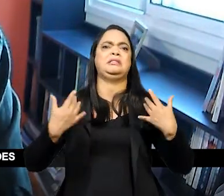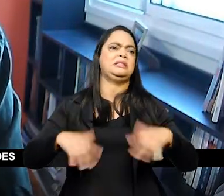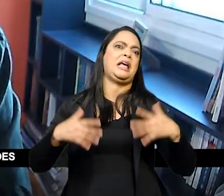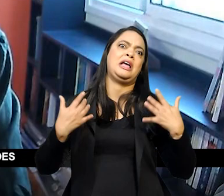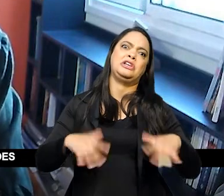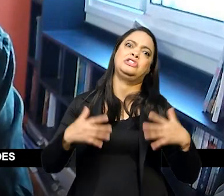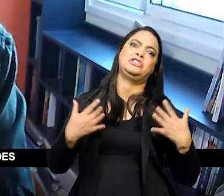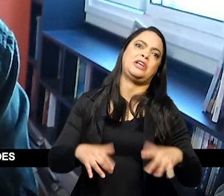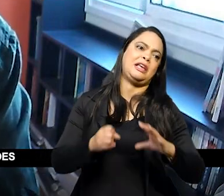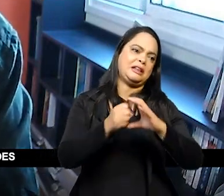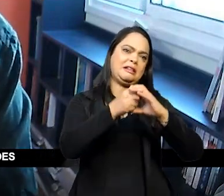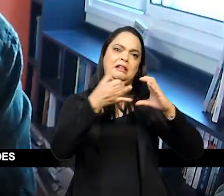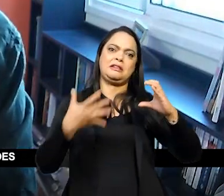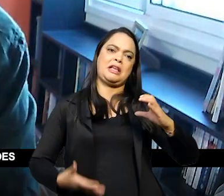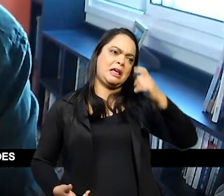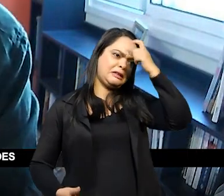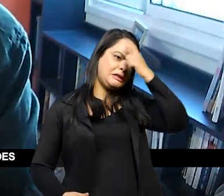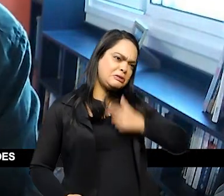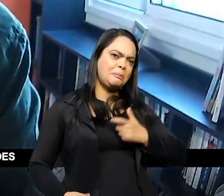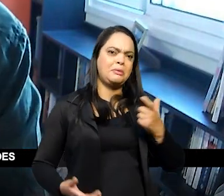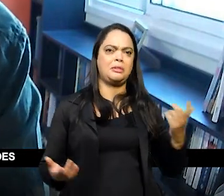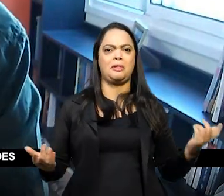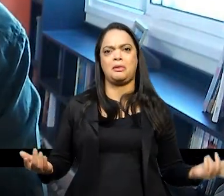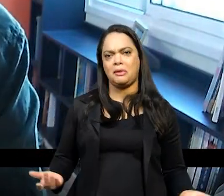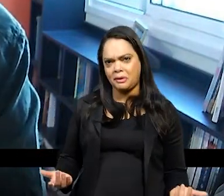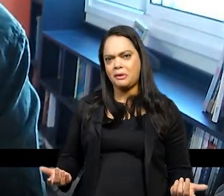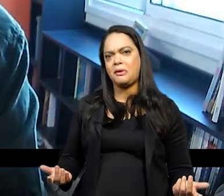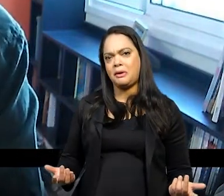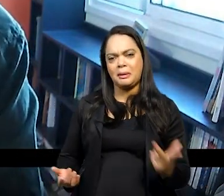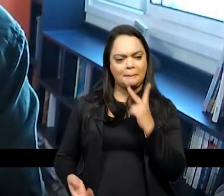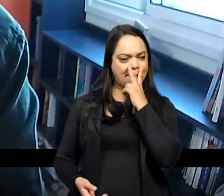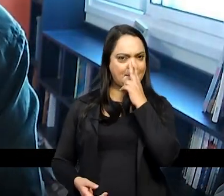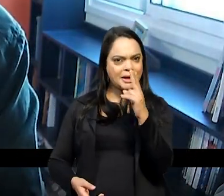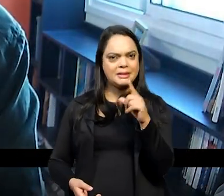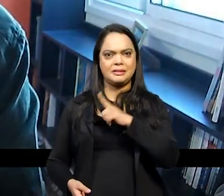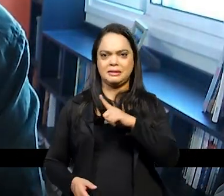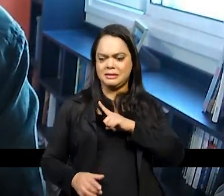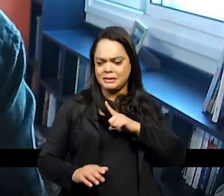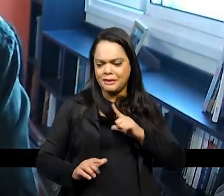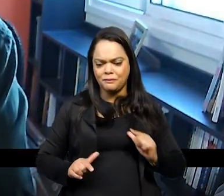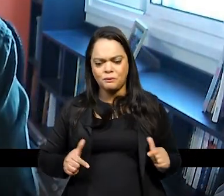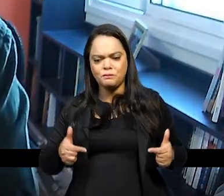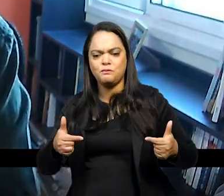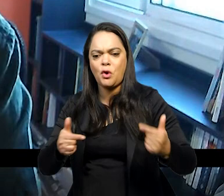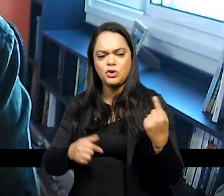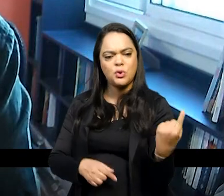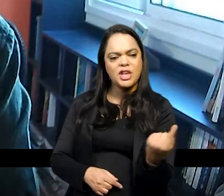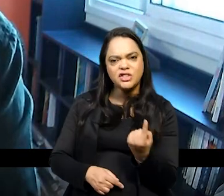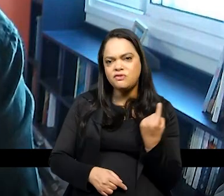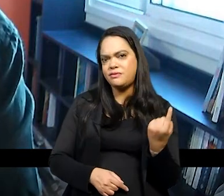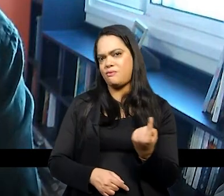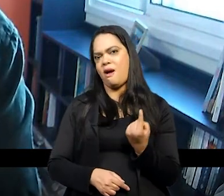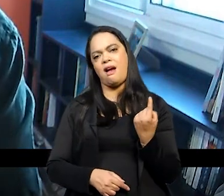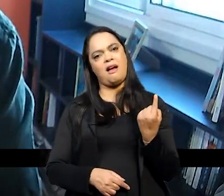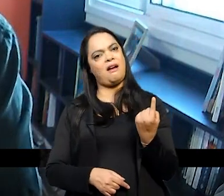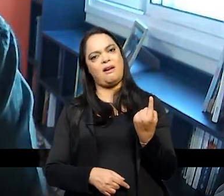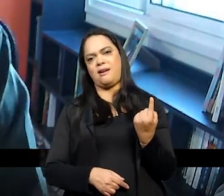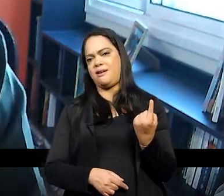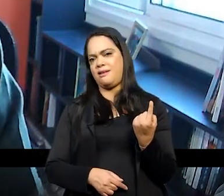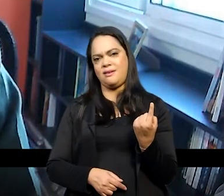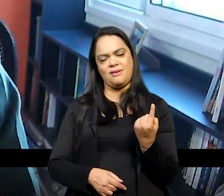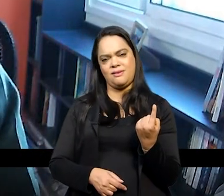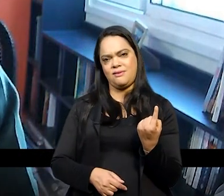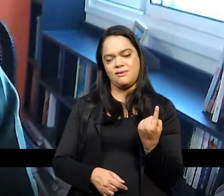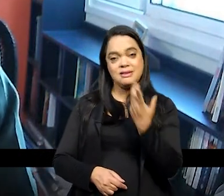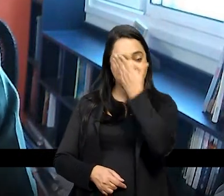pessoais implica concepções individualistas da história inclusive de mérito e